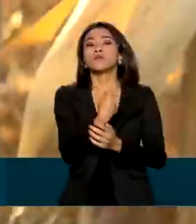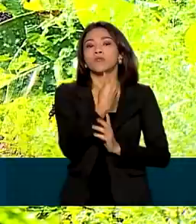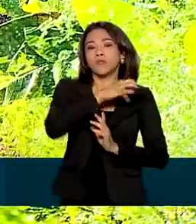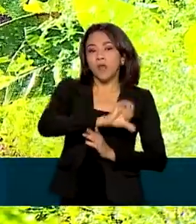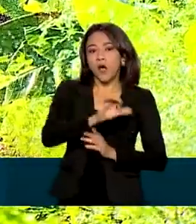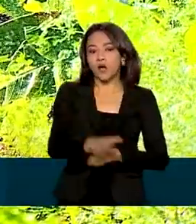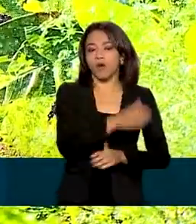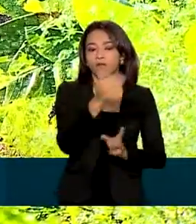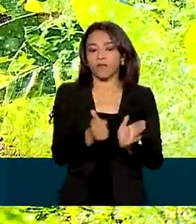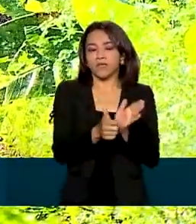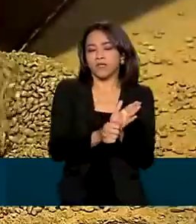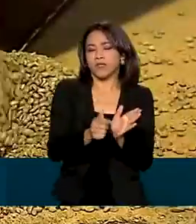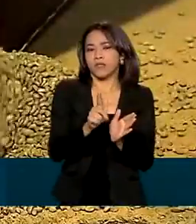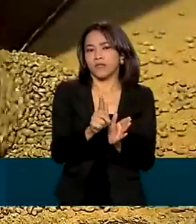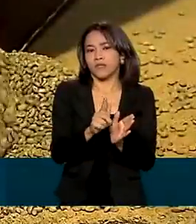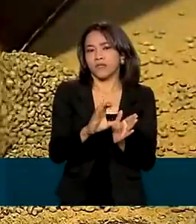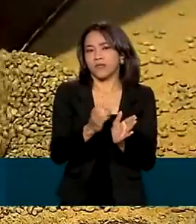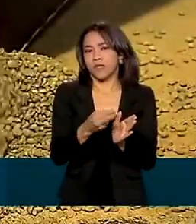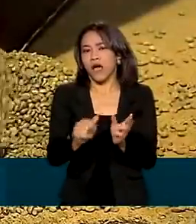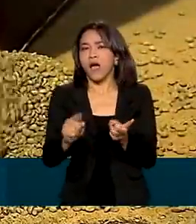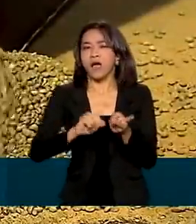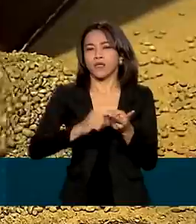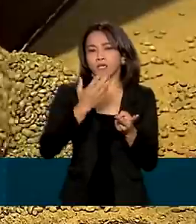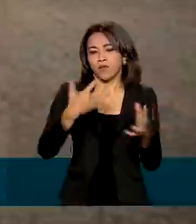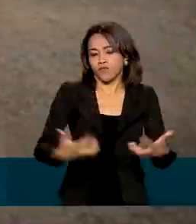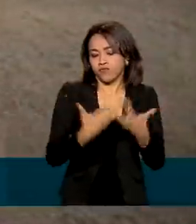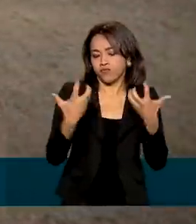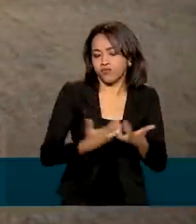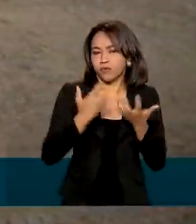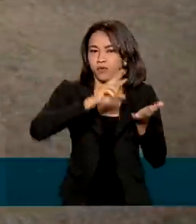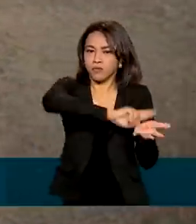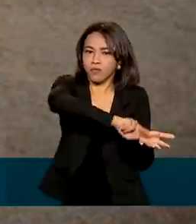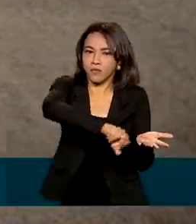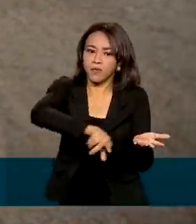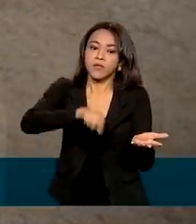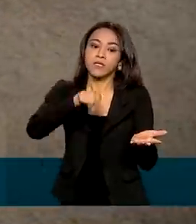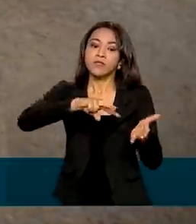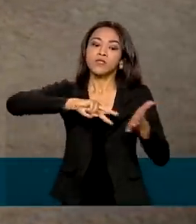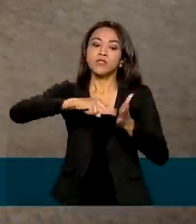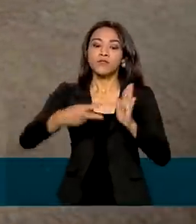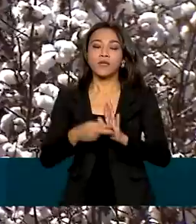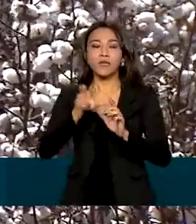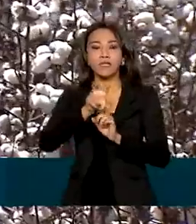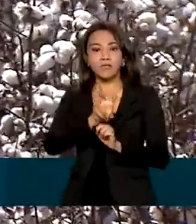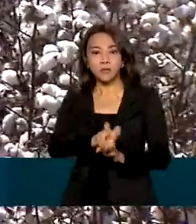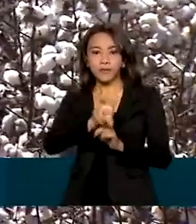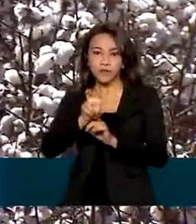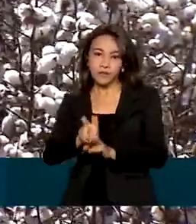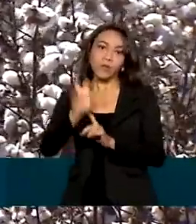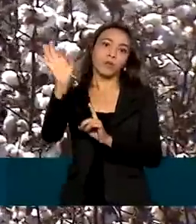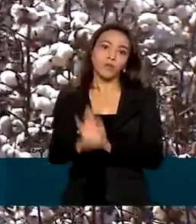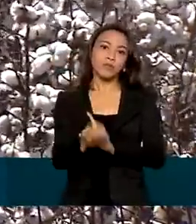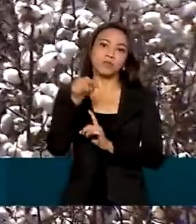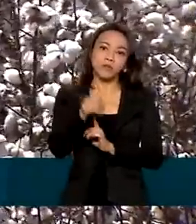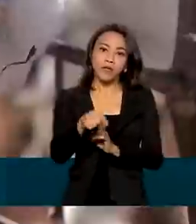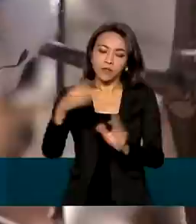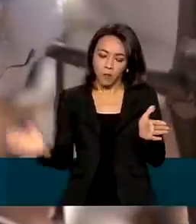Cereais, leguminosas e oleaginosas representaram quase 55% dessa produção,